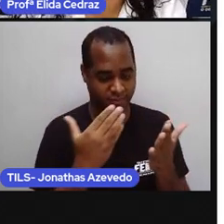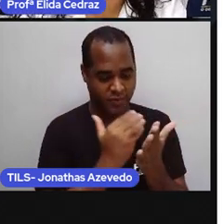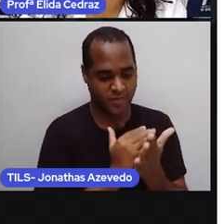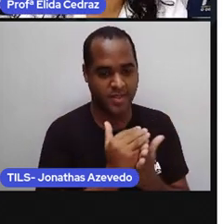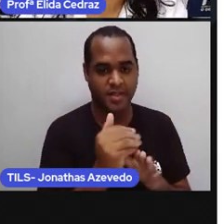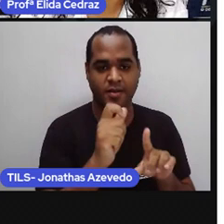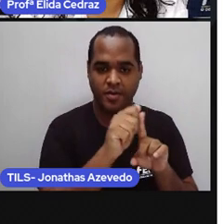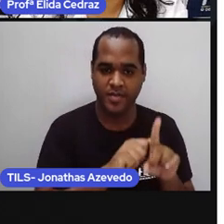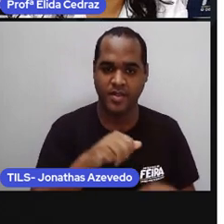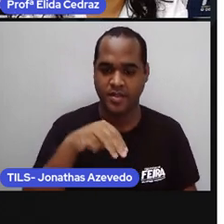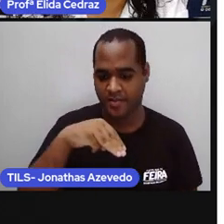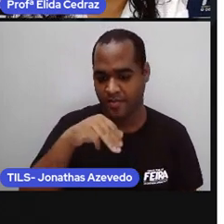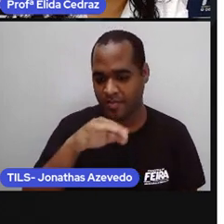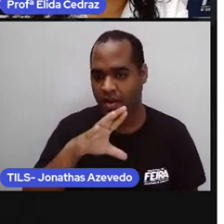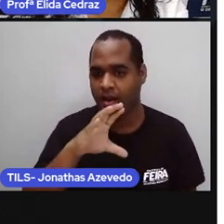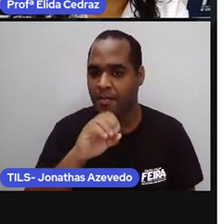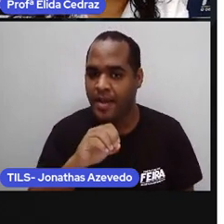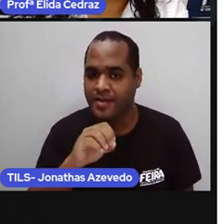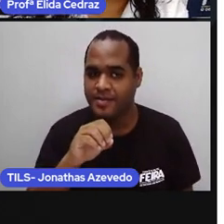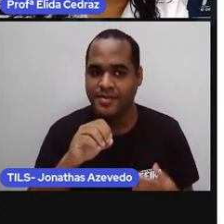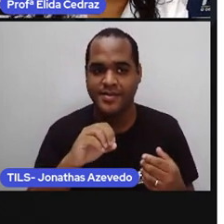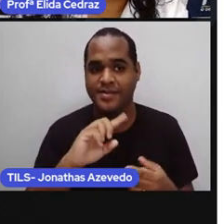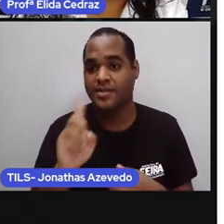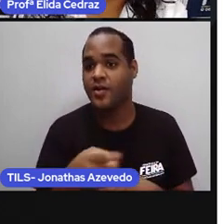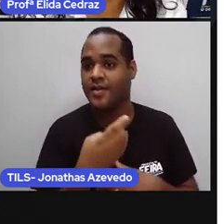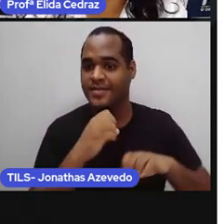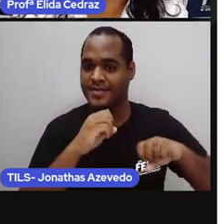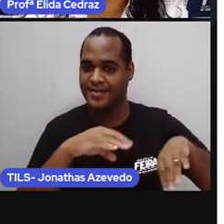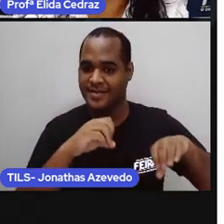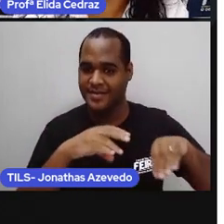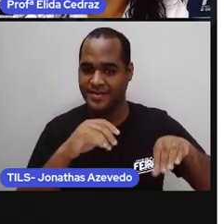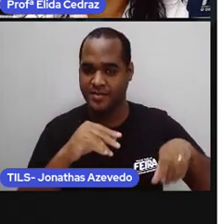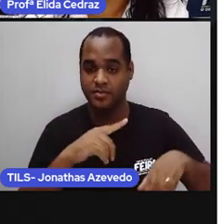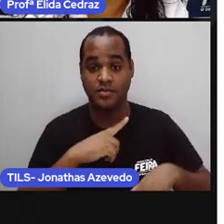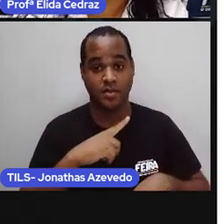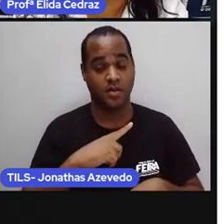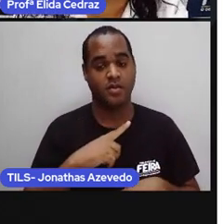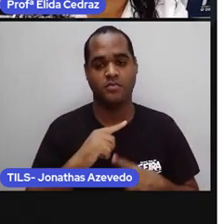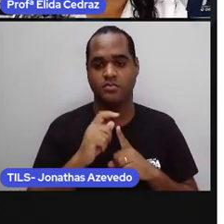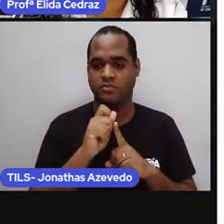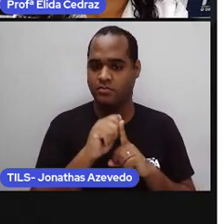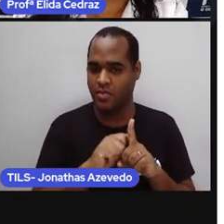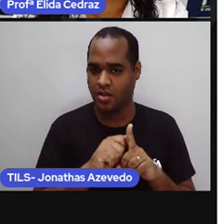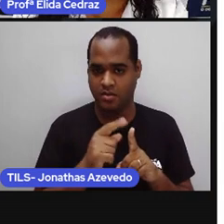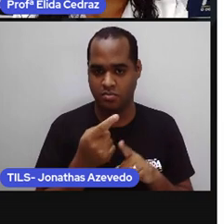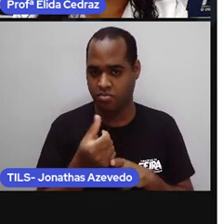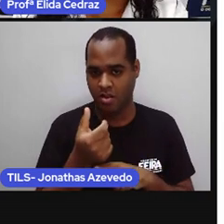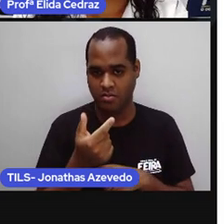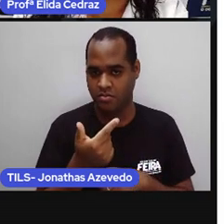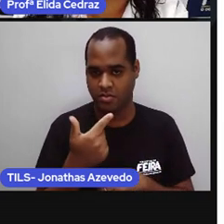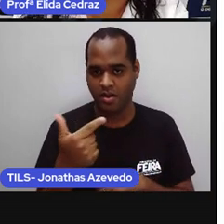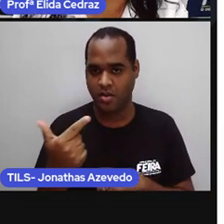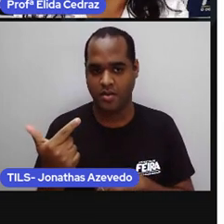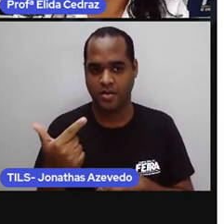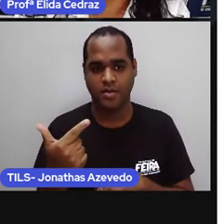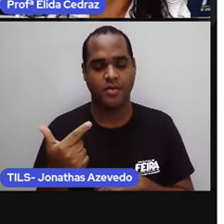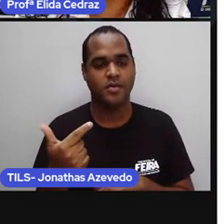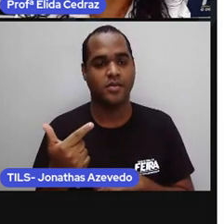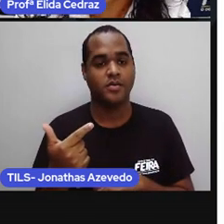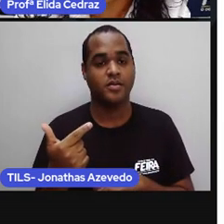de maio ainda com as nossas aulas. Enquanto o mês de maio não chega,